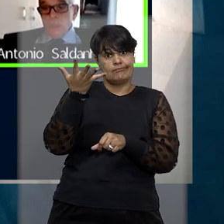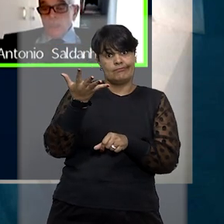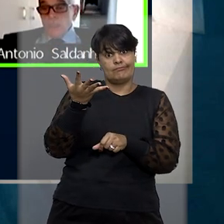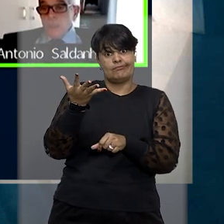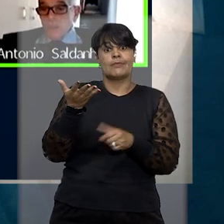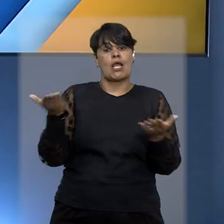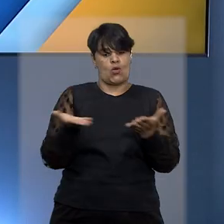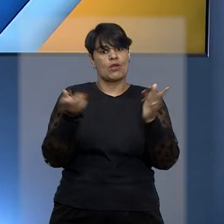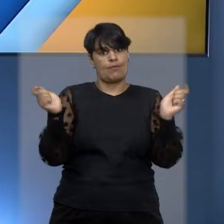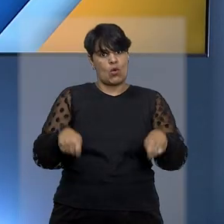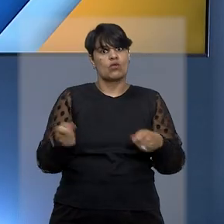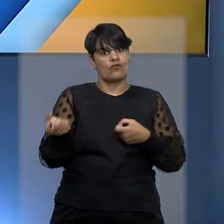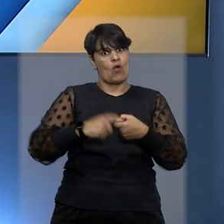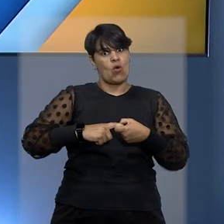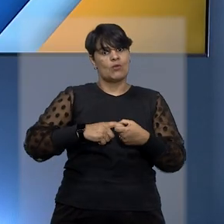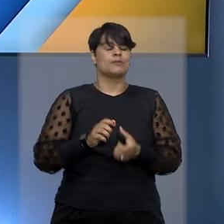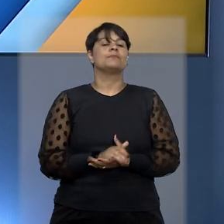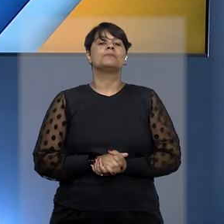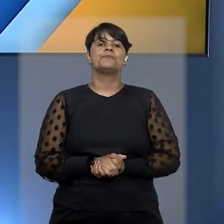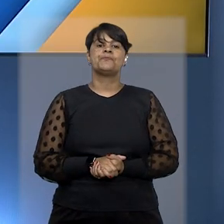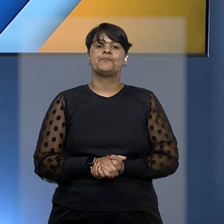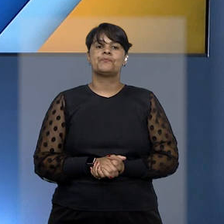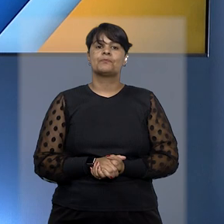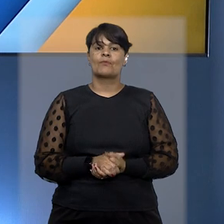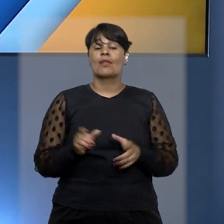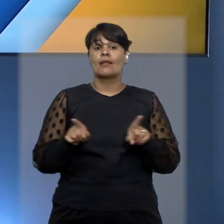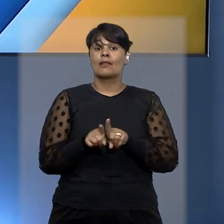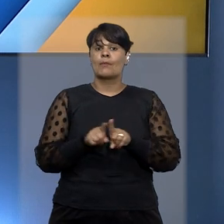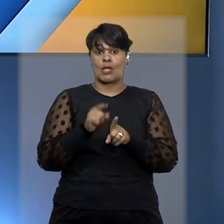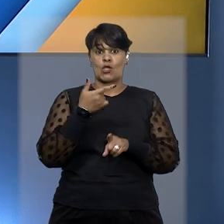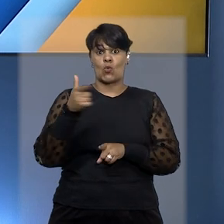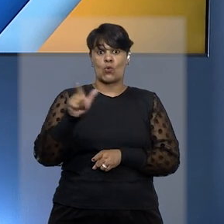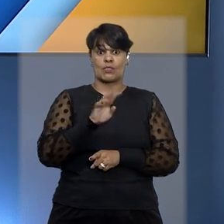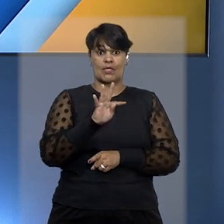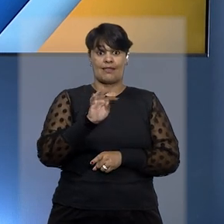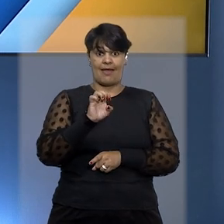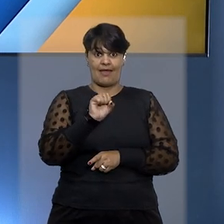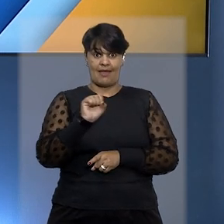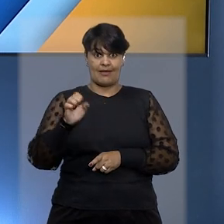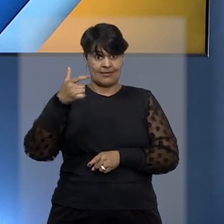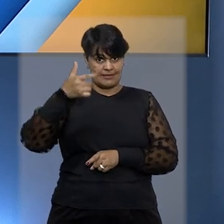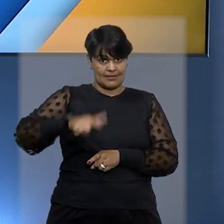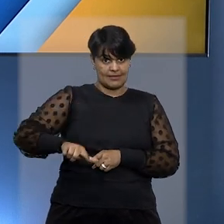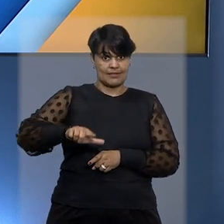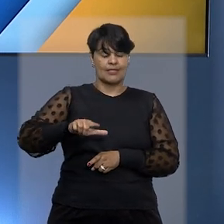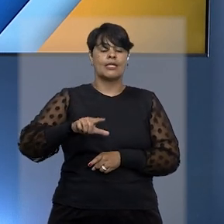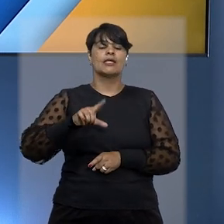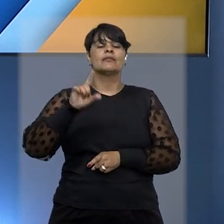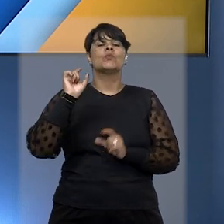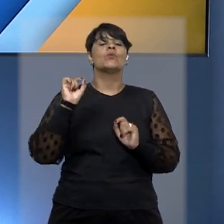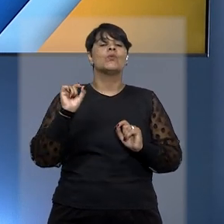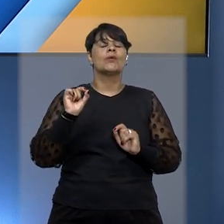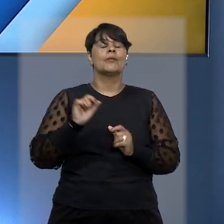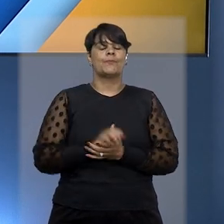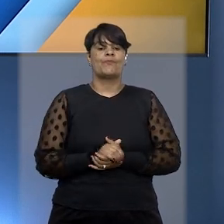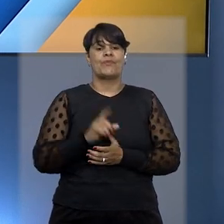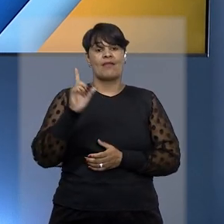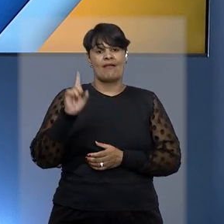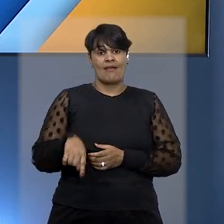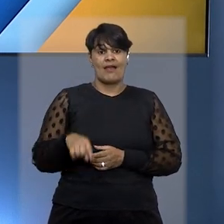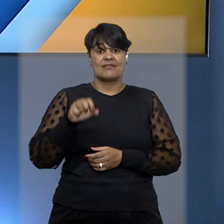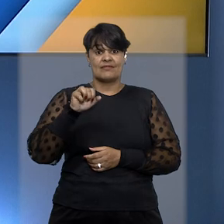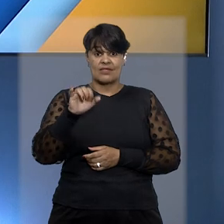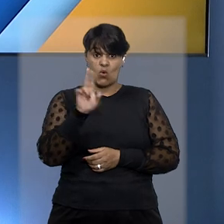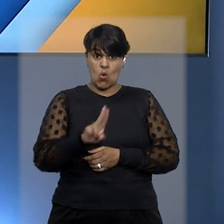qualificado. Outra tese repetitiva fixada pela sessão de direito penal foi a de que o emprego de